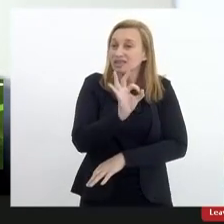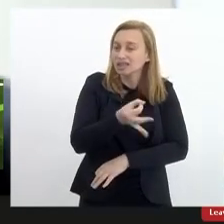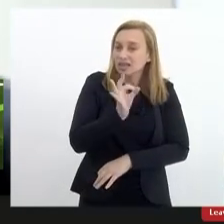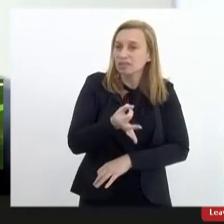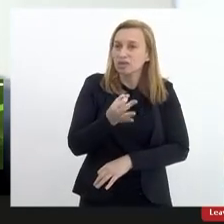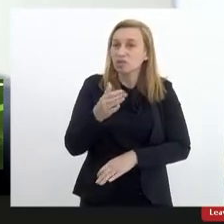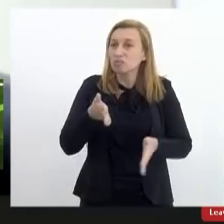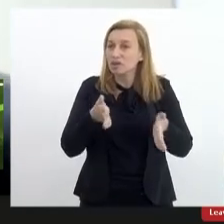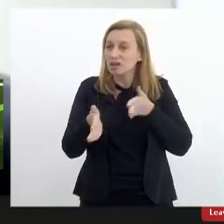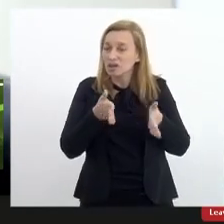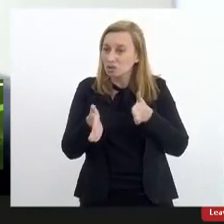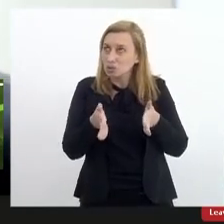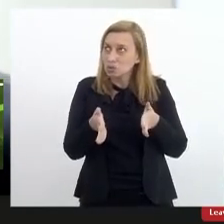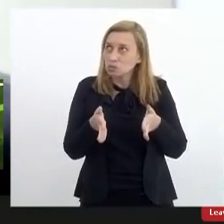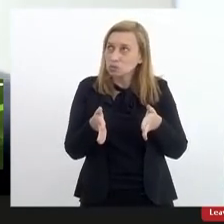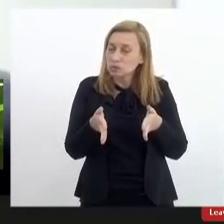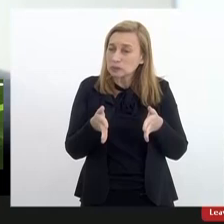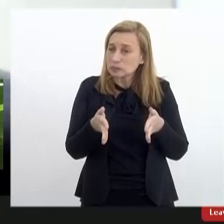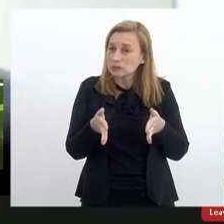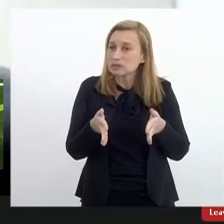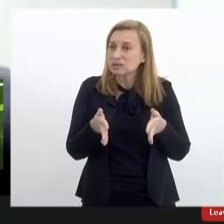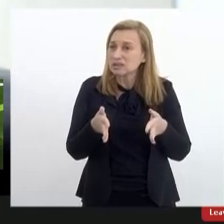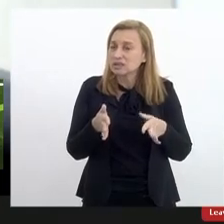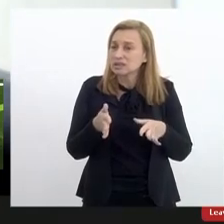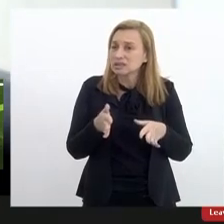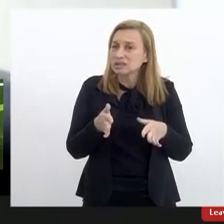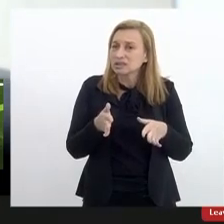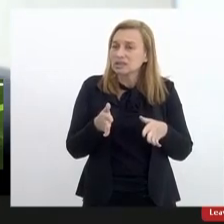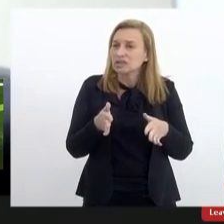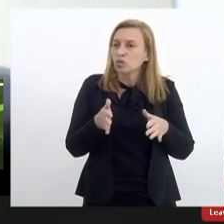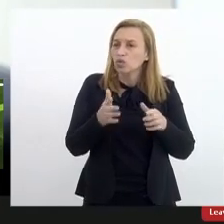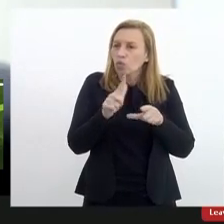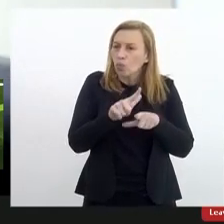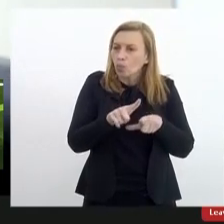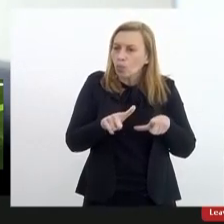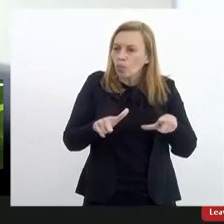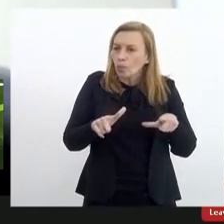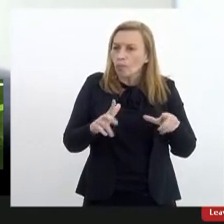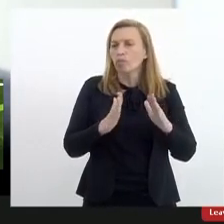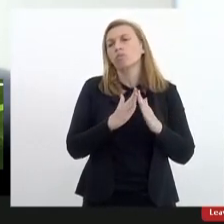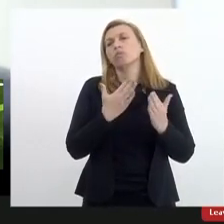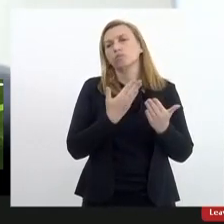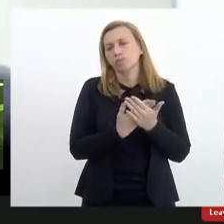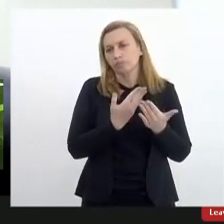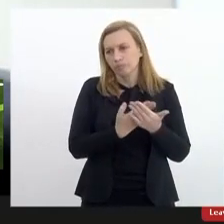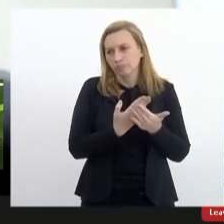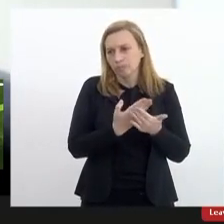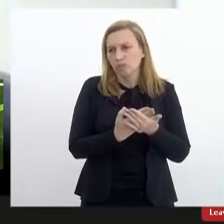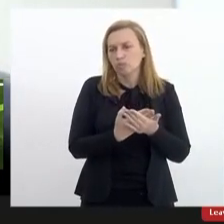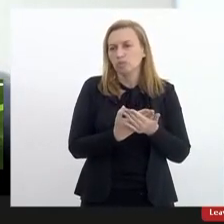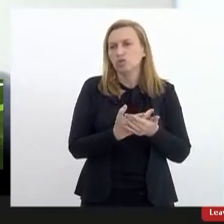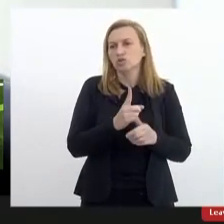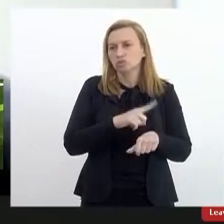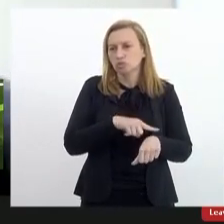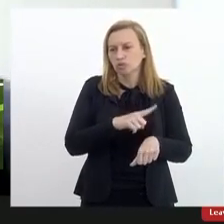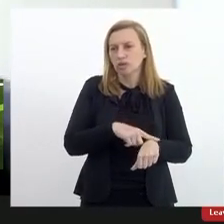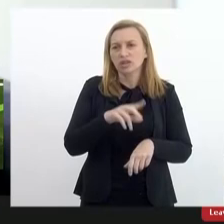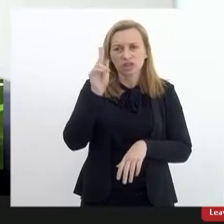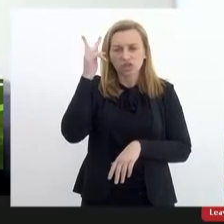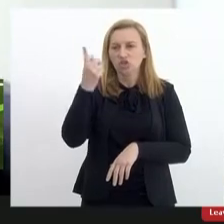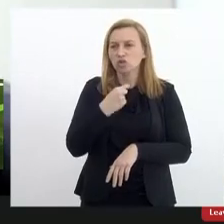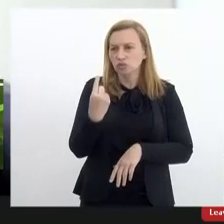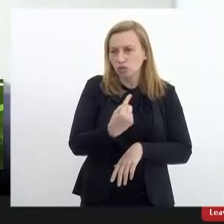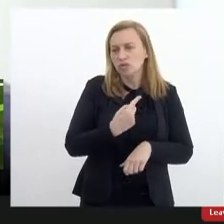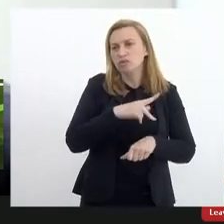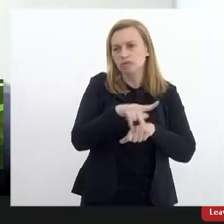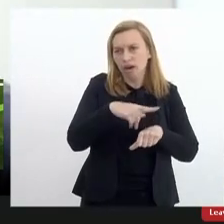daquele período que vai ser o período de maior evasão das escolas públicas da história recente do nosso país